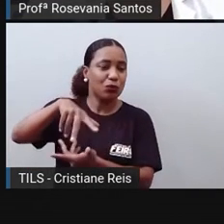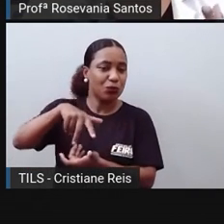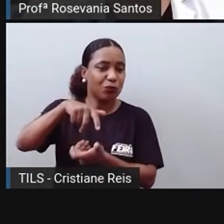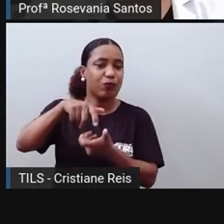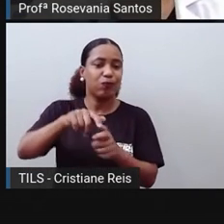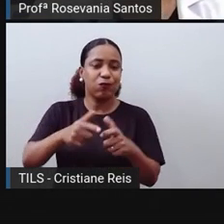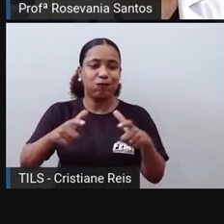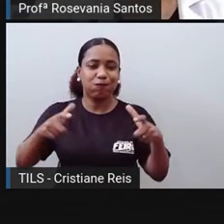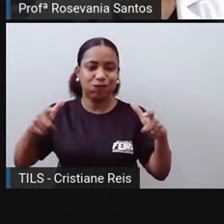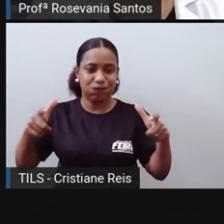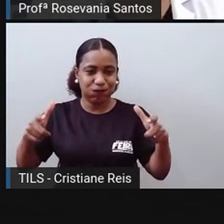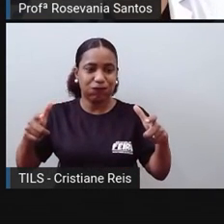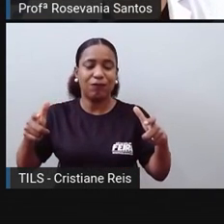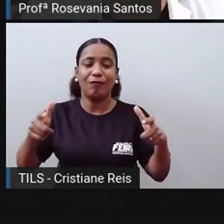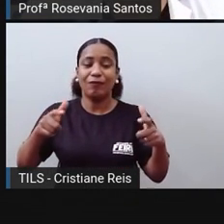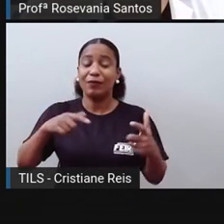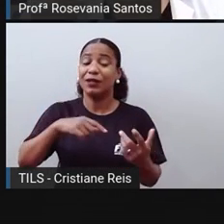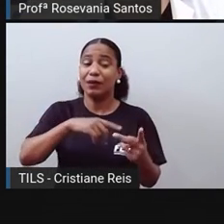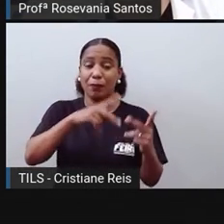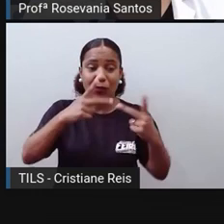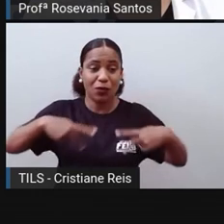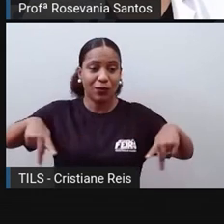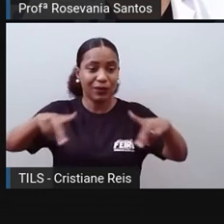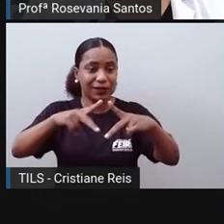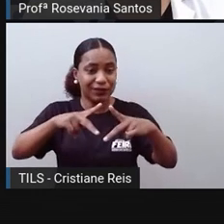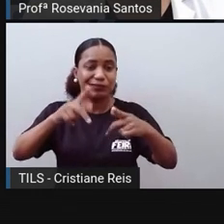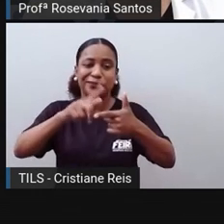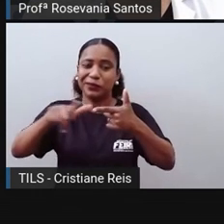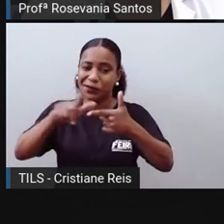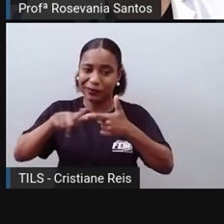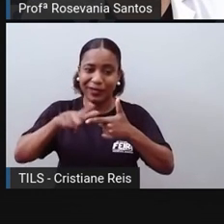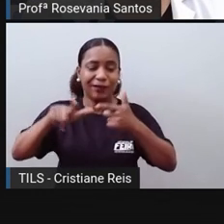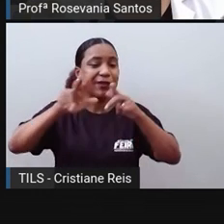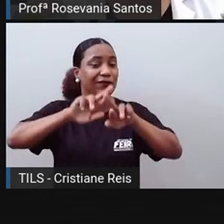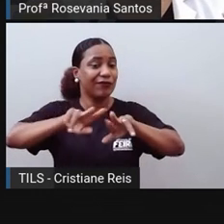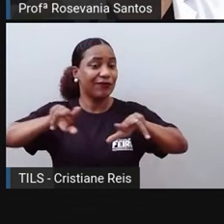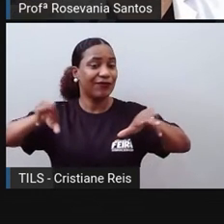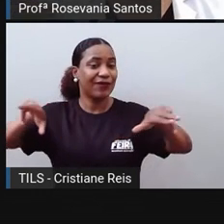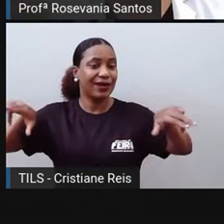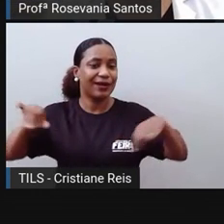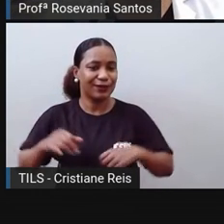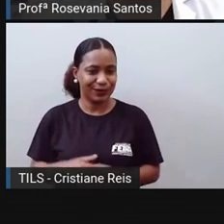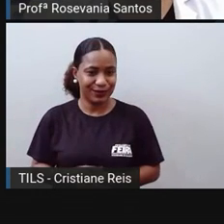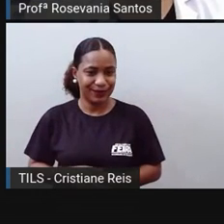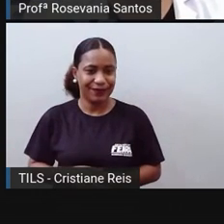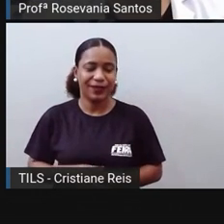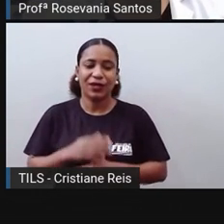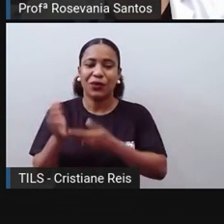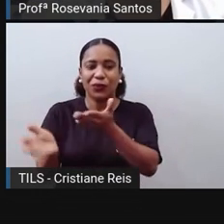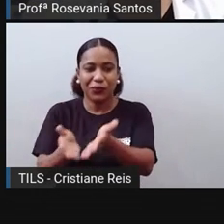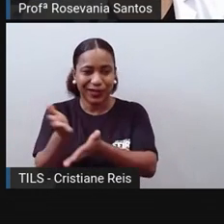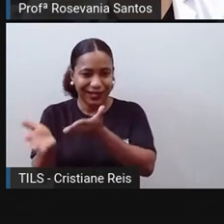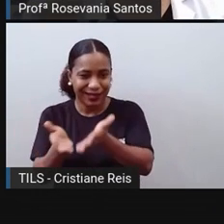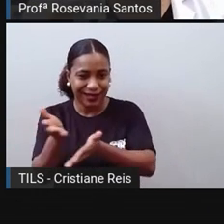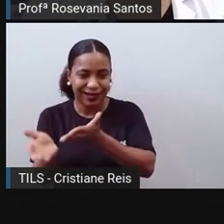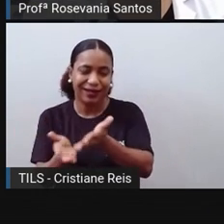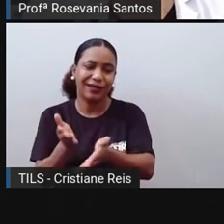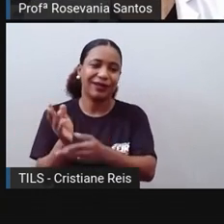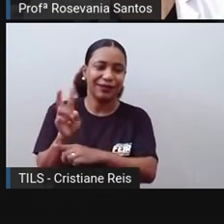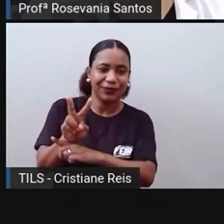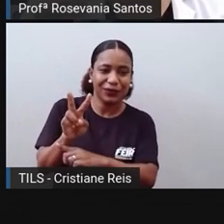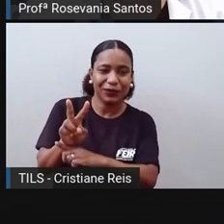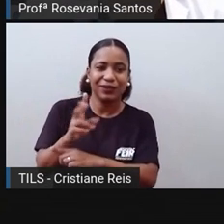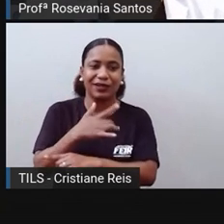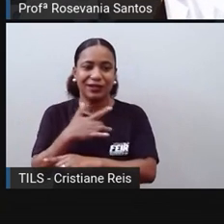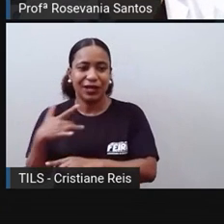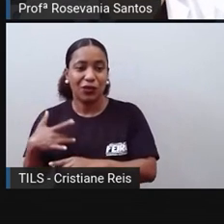ainda para serem resolvidas, principalmente essas questões, né, de cuidado mesmo com a população, onde